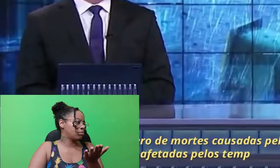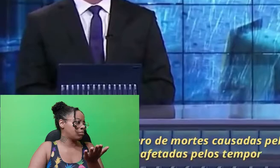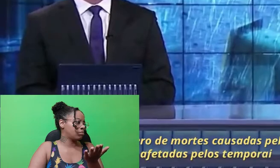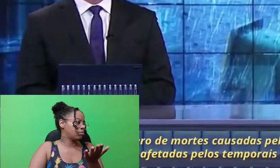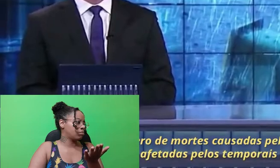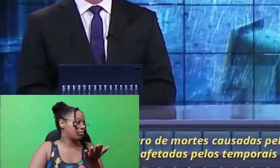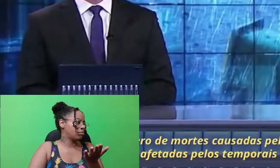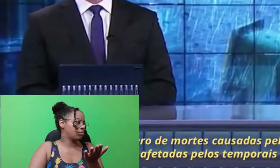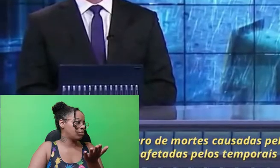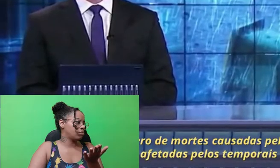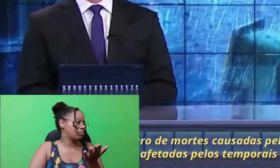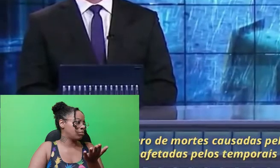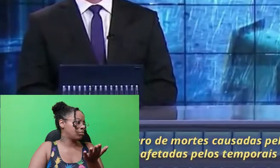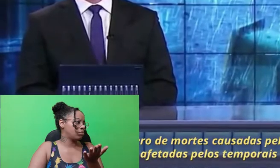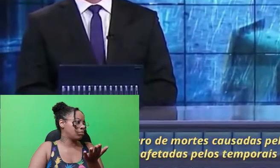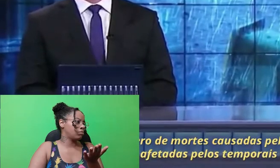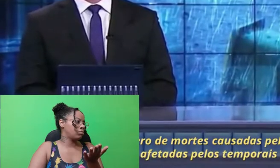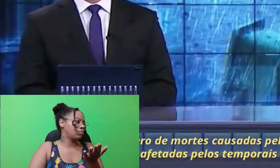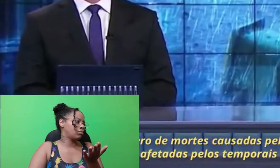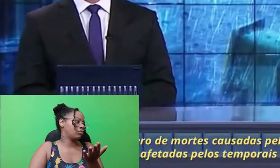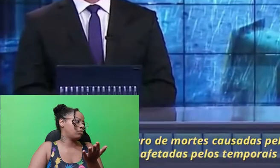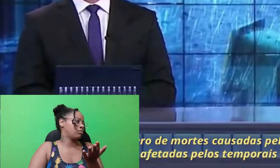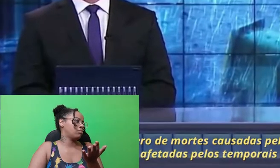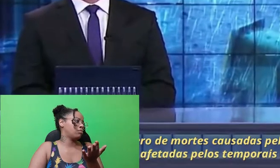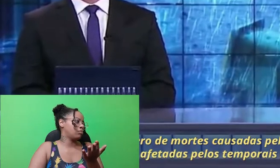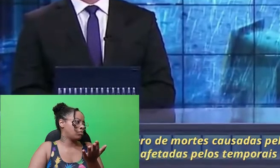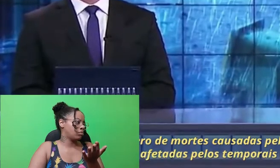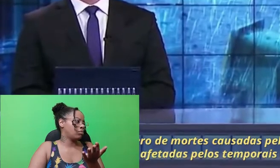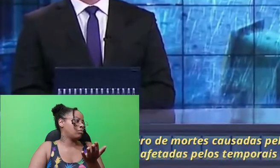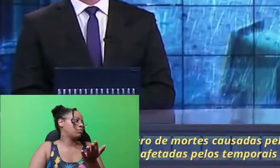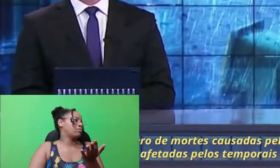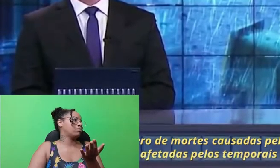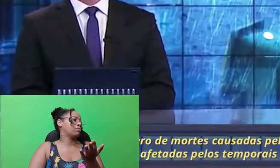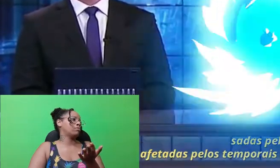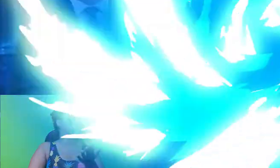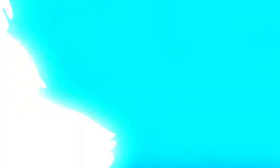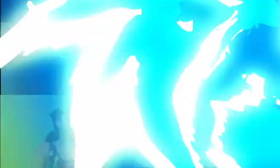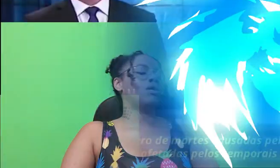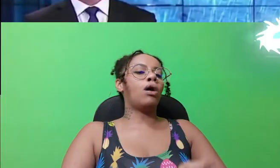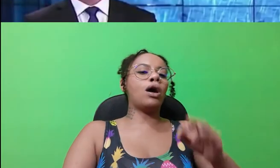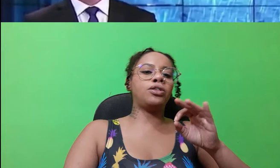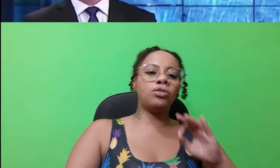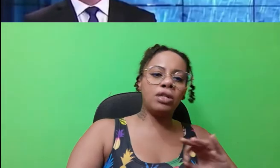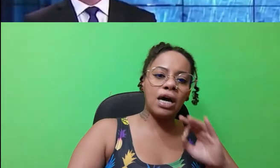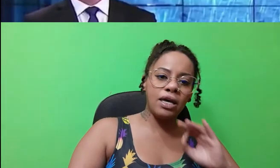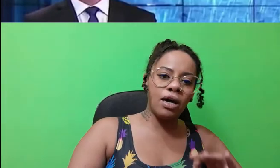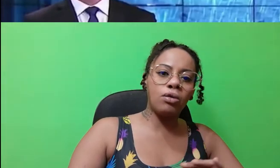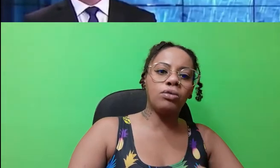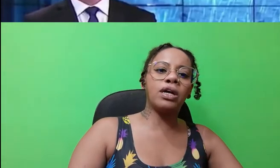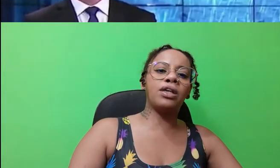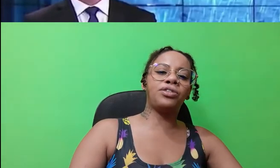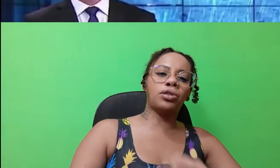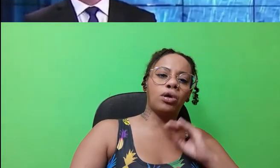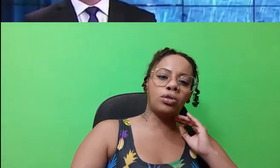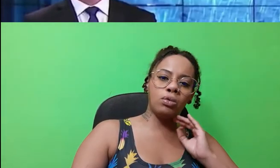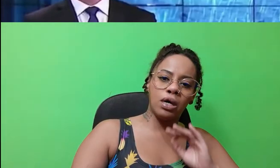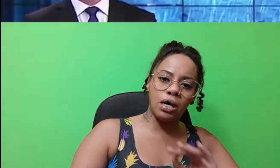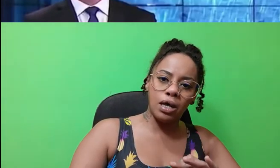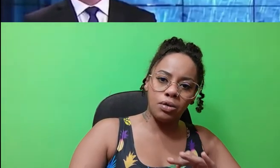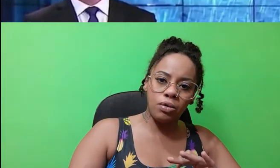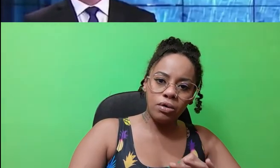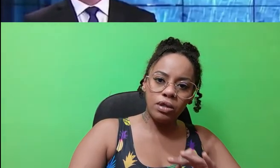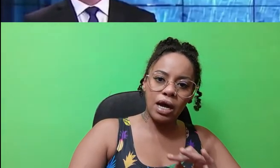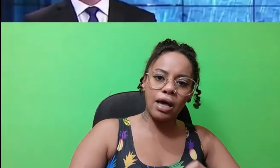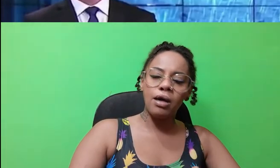afetadas pelos temporais e 72 cidades estão em situação de emergência. Olha, isso daí acontece todo